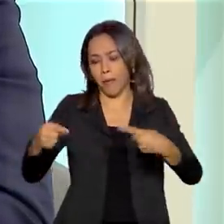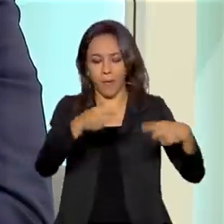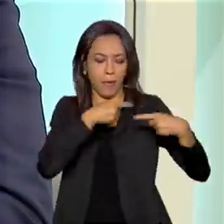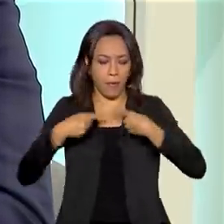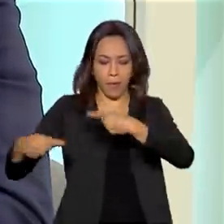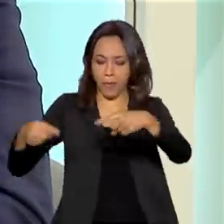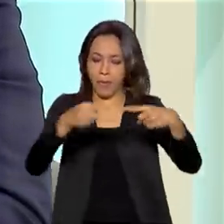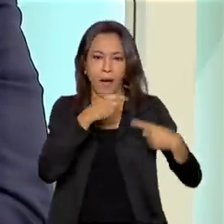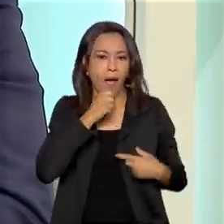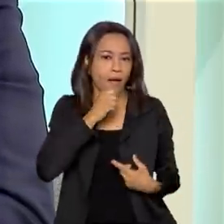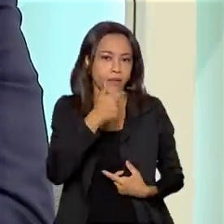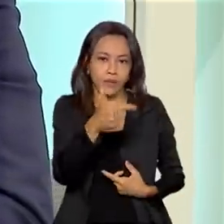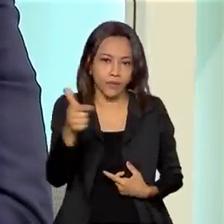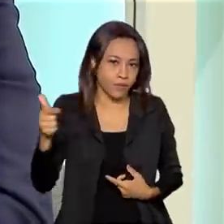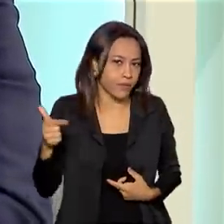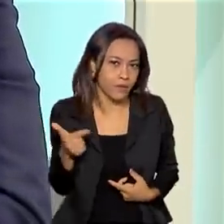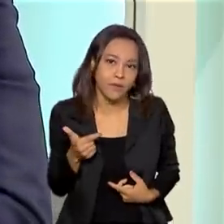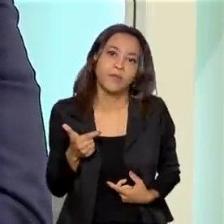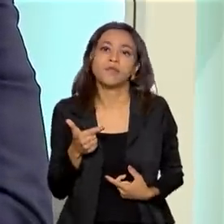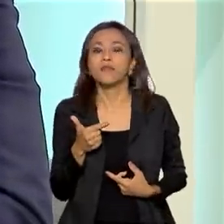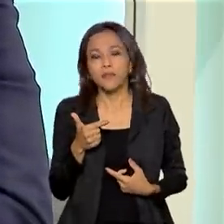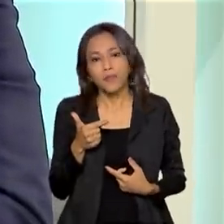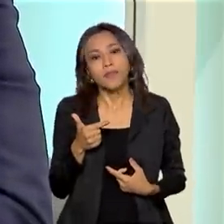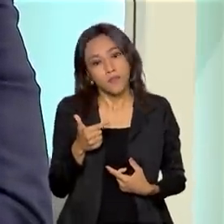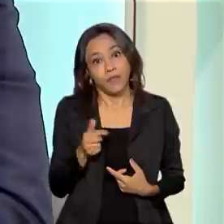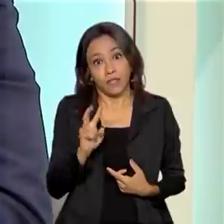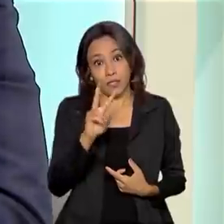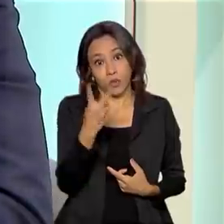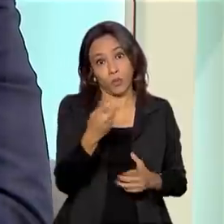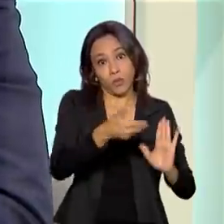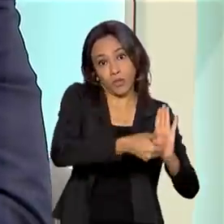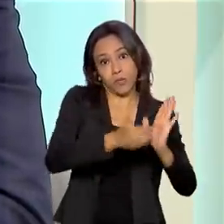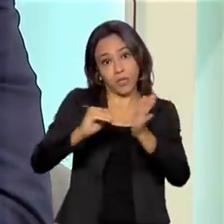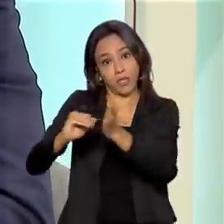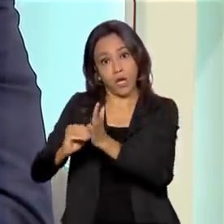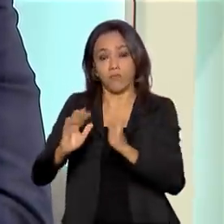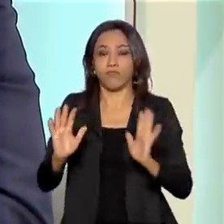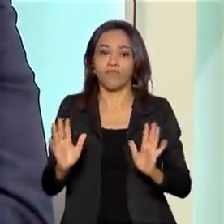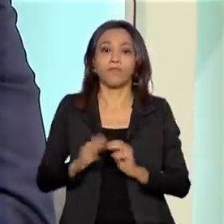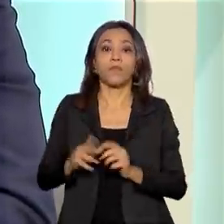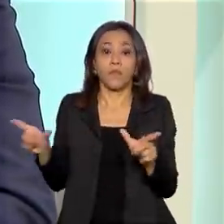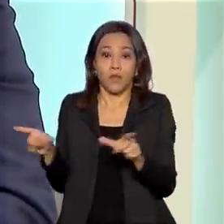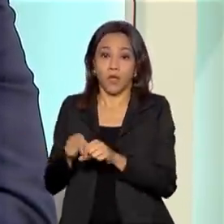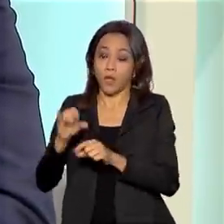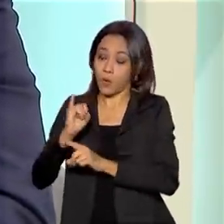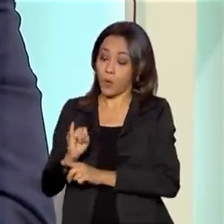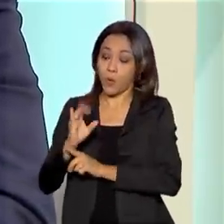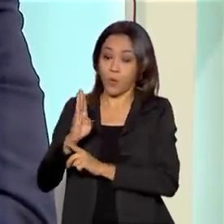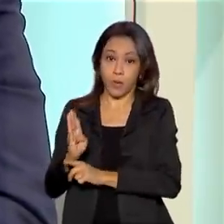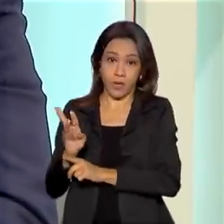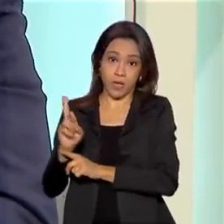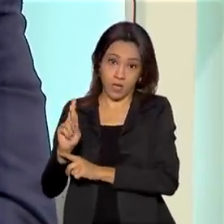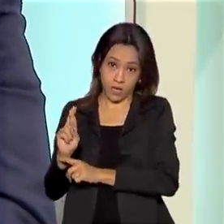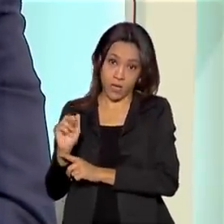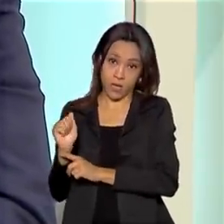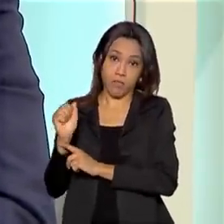oportunidade ainda de um amplo debate dentro das duas casas. O Ibram, em momento algum, procurou